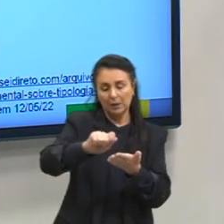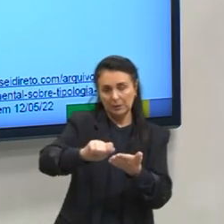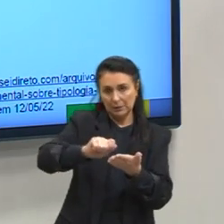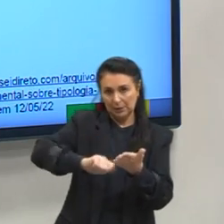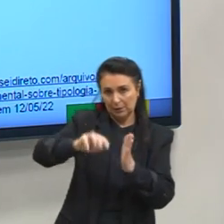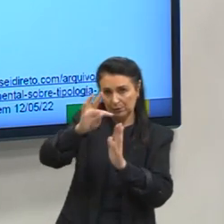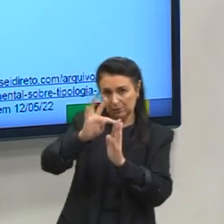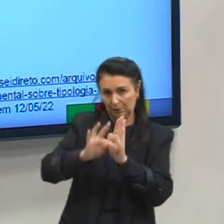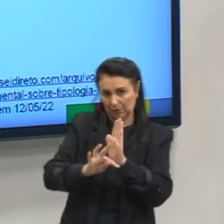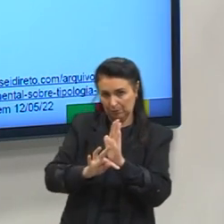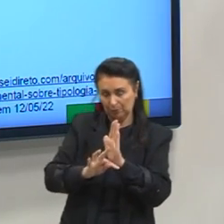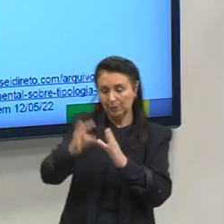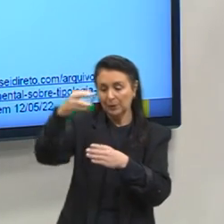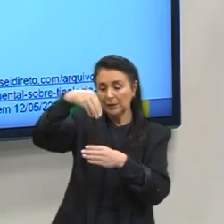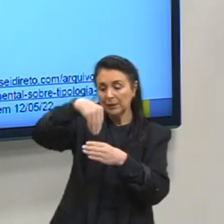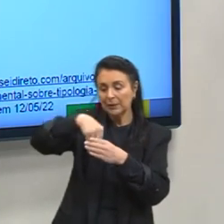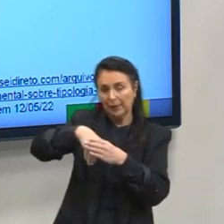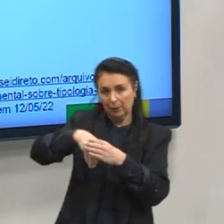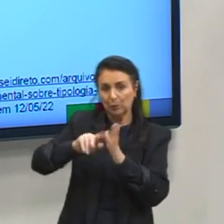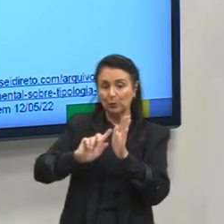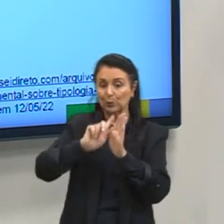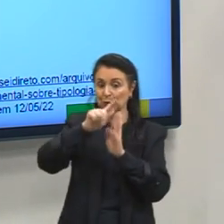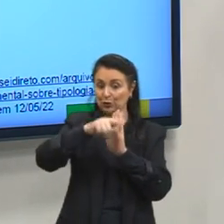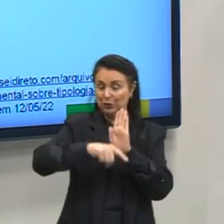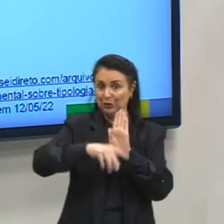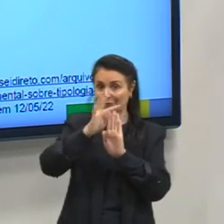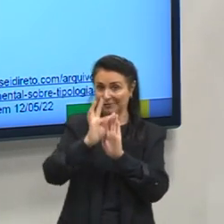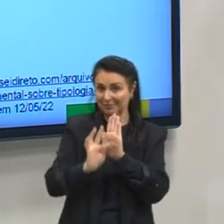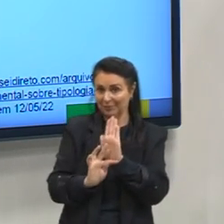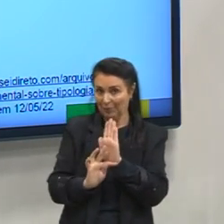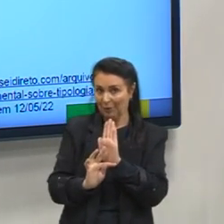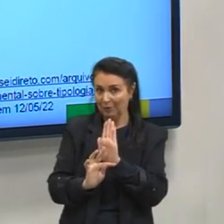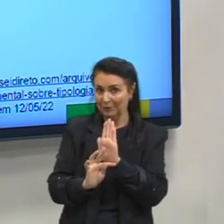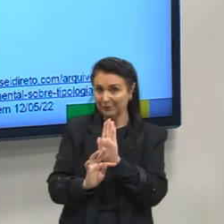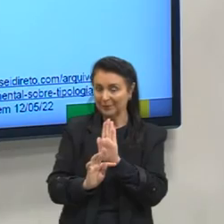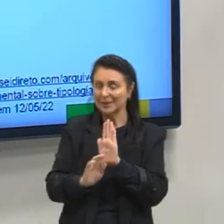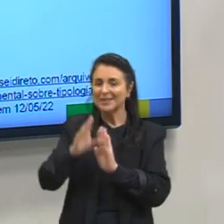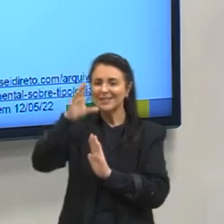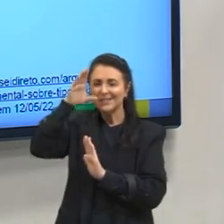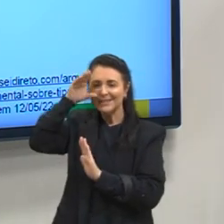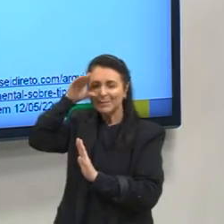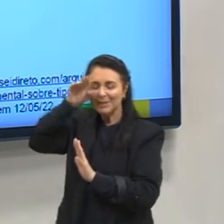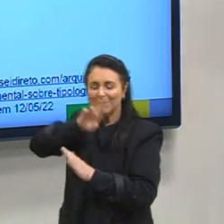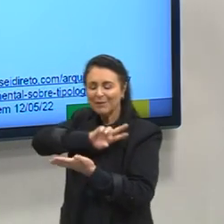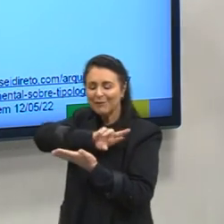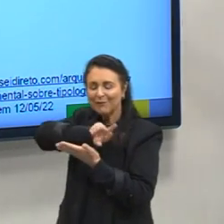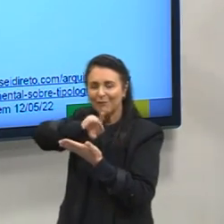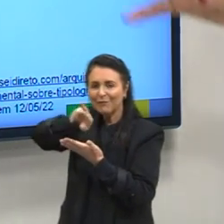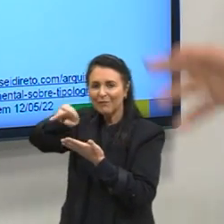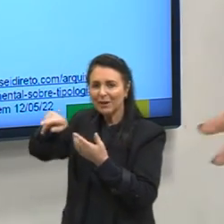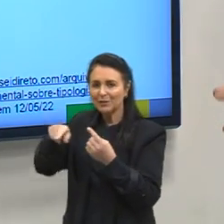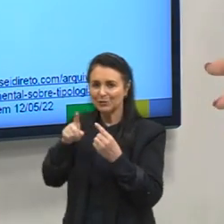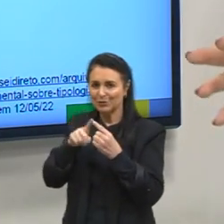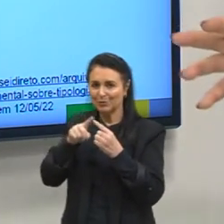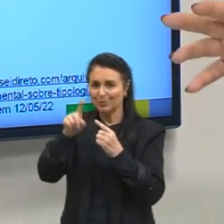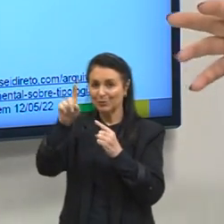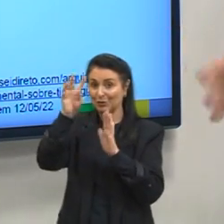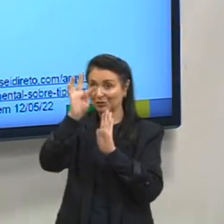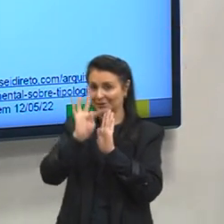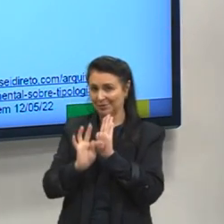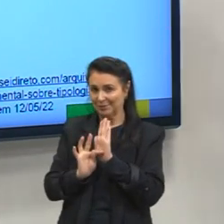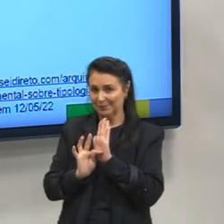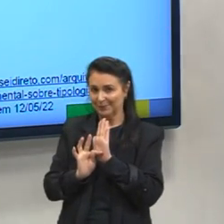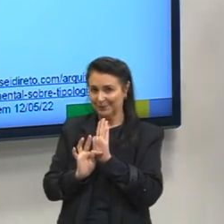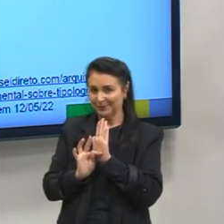texto e dentro do nosso gênero textual a gente pode observar várias tipologias textuais,